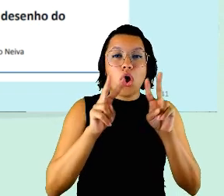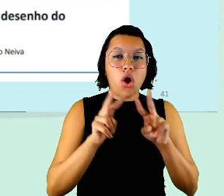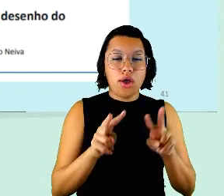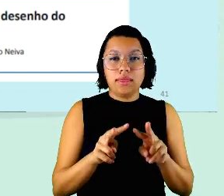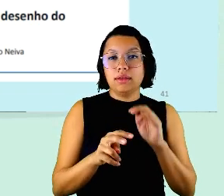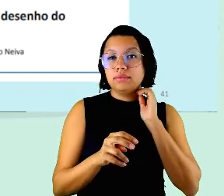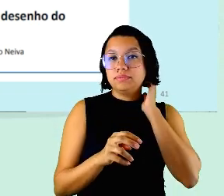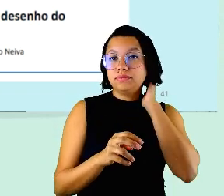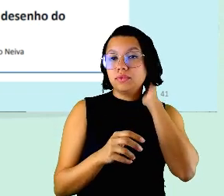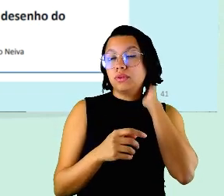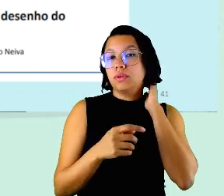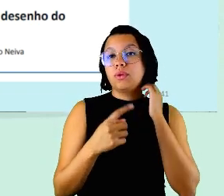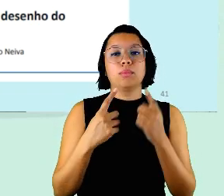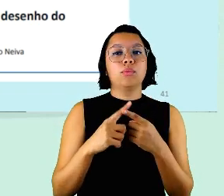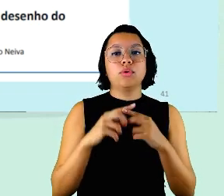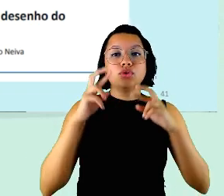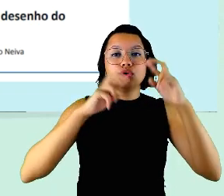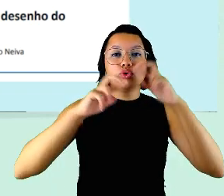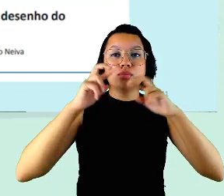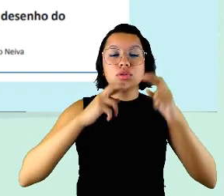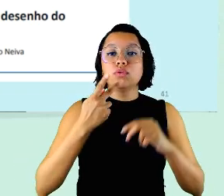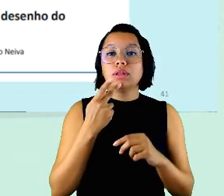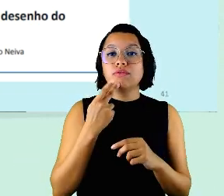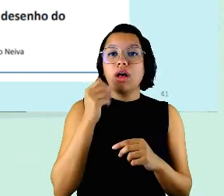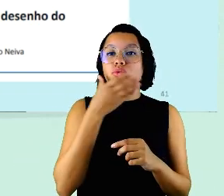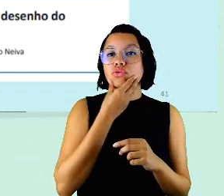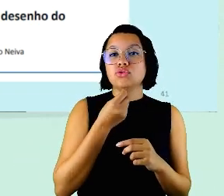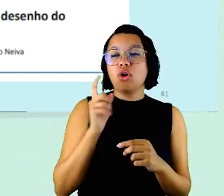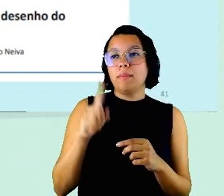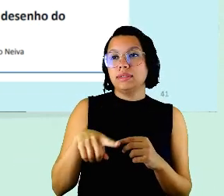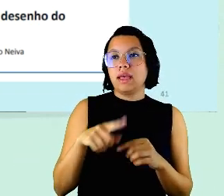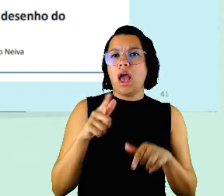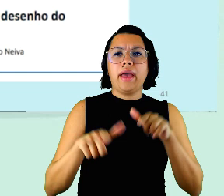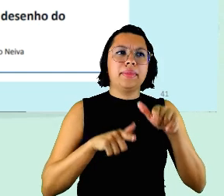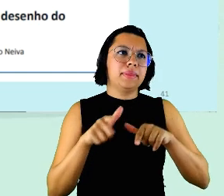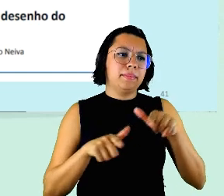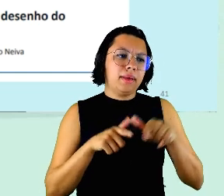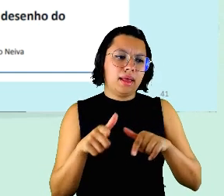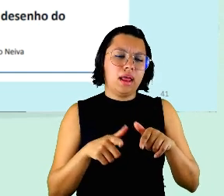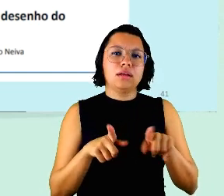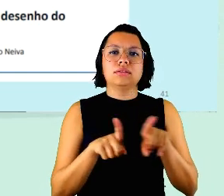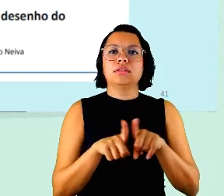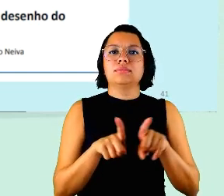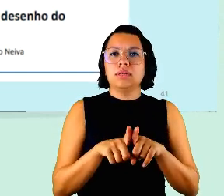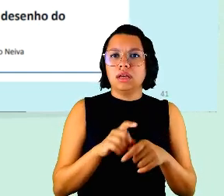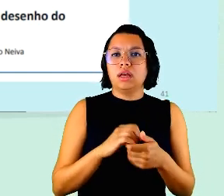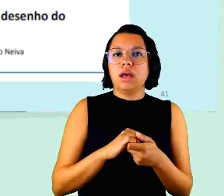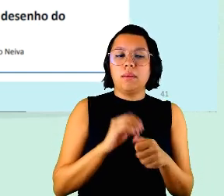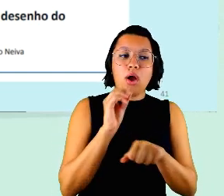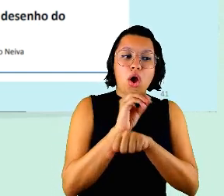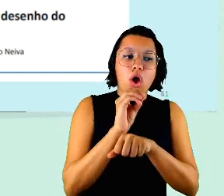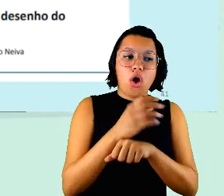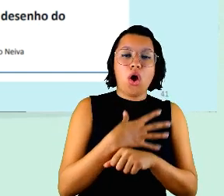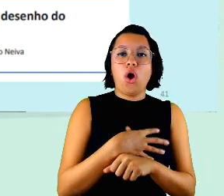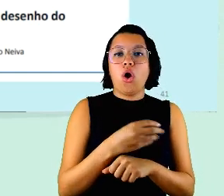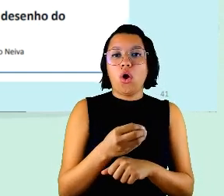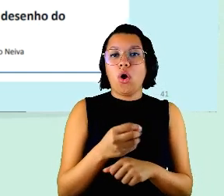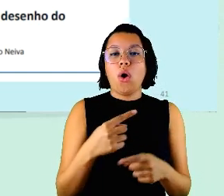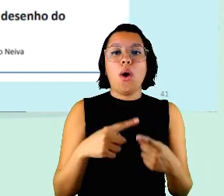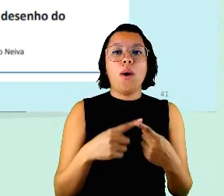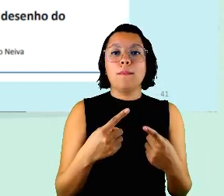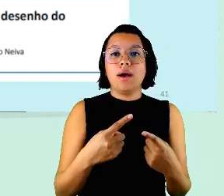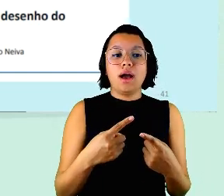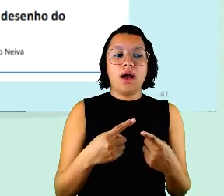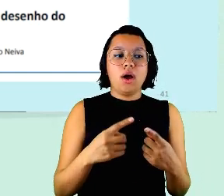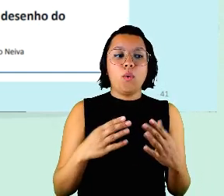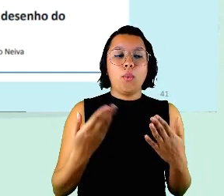porque o que a gente observa na fala dos homens é que eles também trabalharam eles trabalharam para cuidar dos filhos só que quando a gente